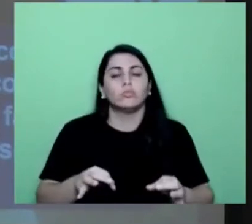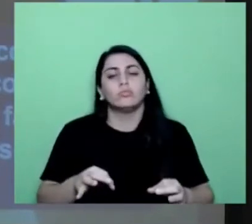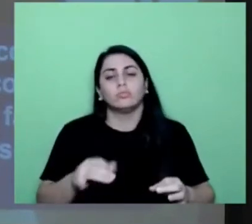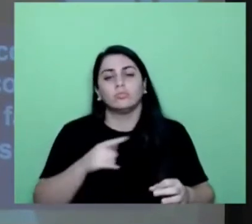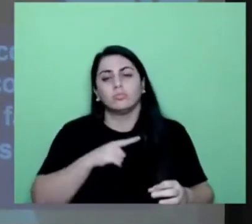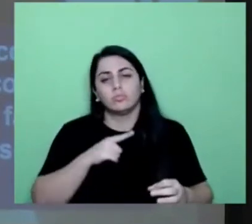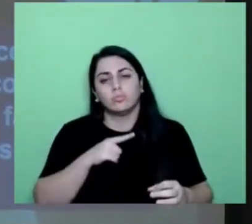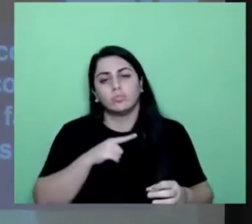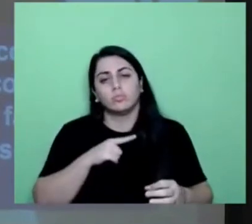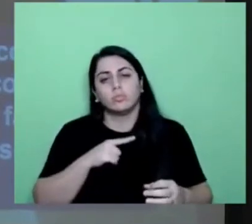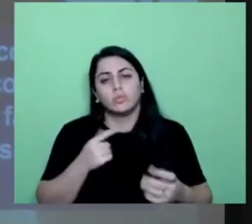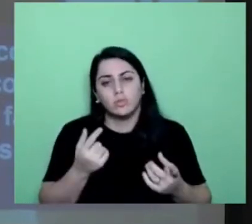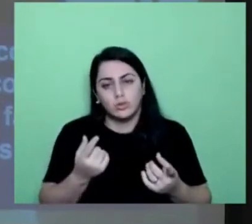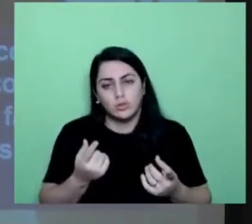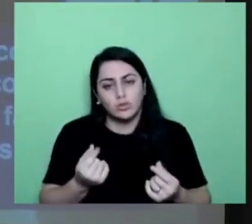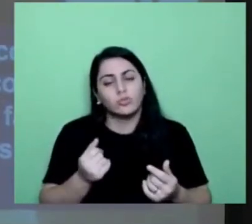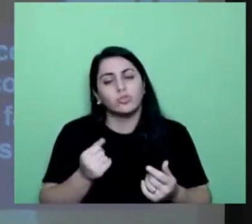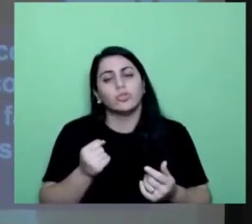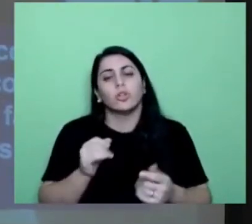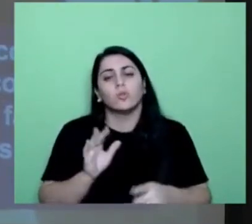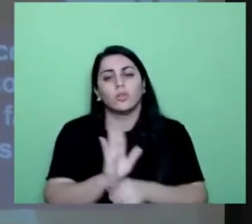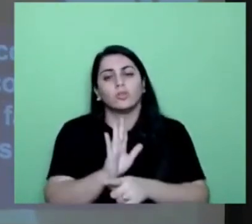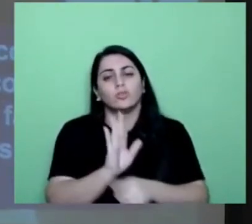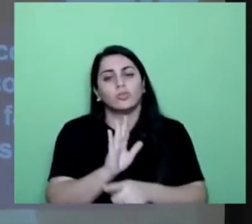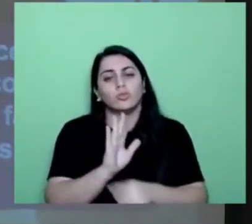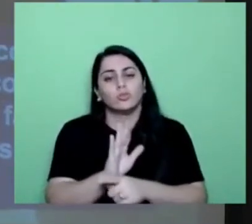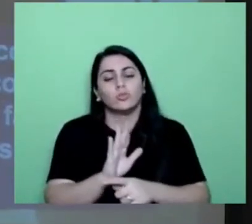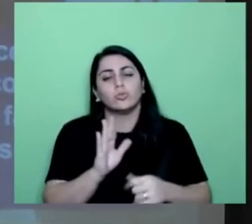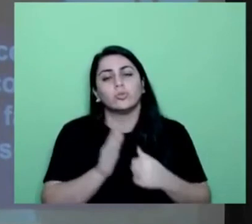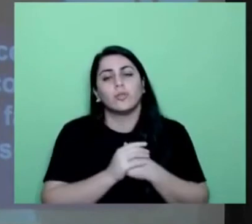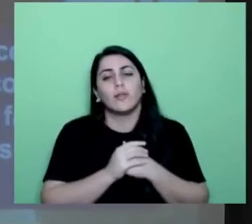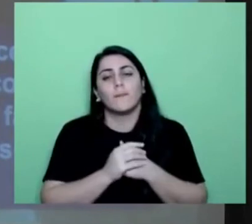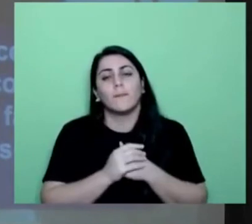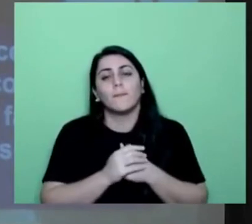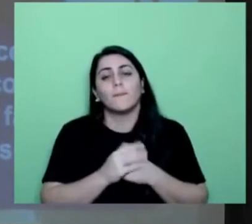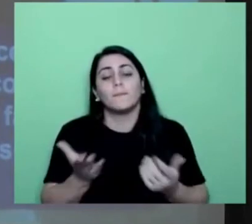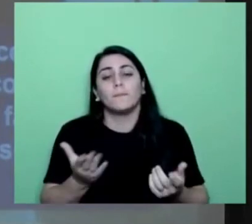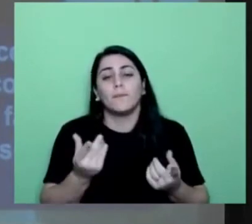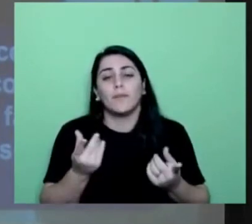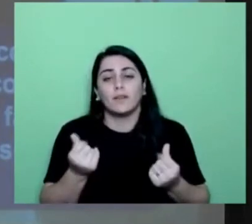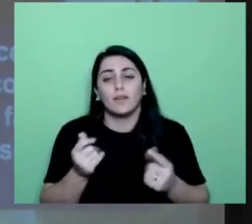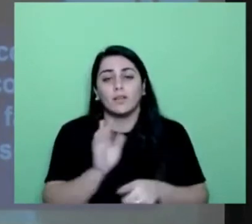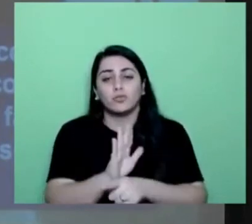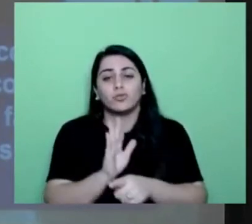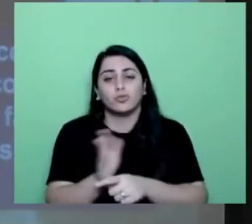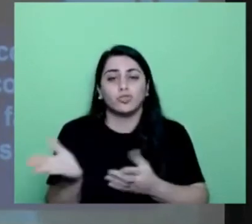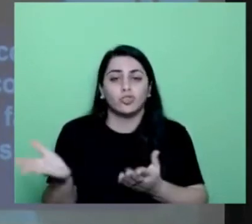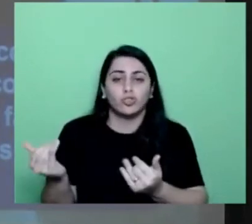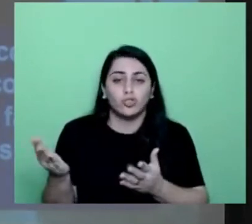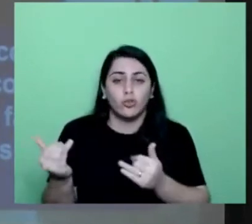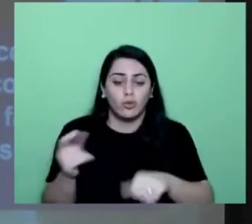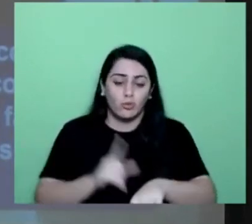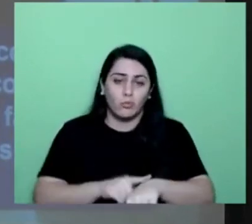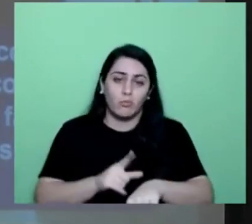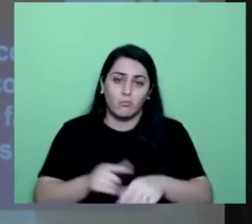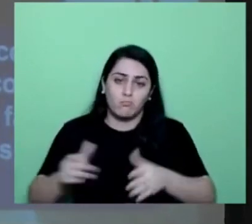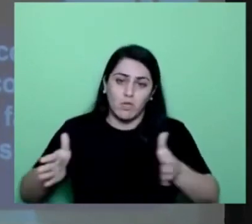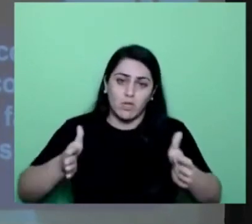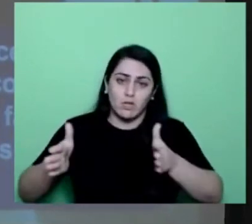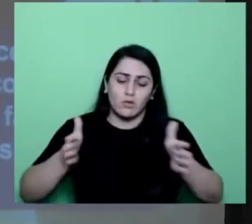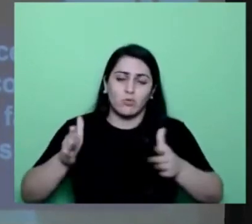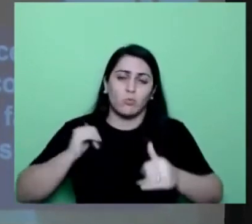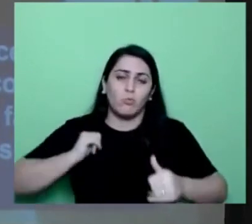subsídio, esse também é muito importante, disponibilizar um subsídio financeiro aos adolescentes por tempo delimitado, uma bolsa